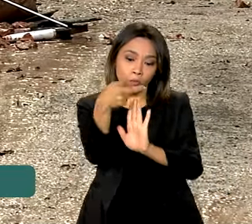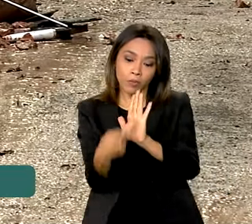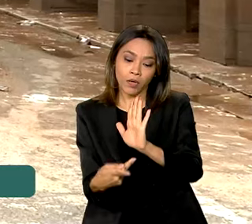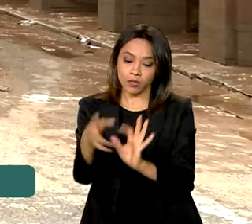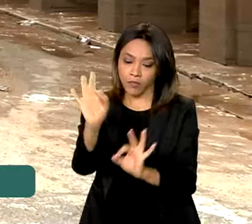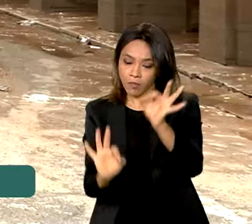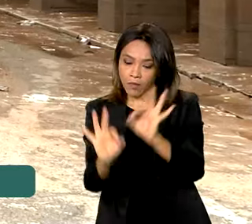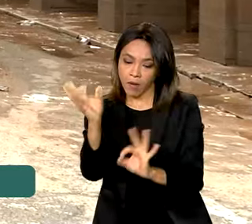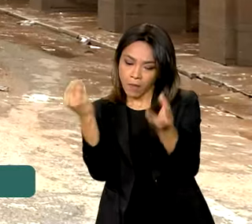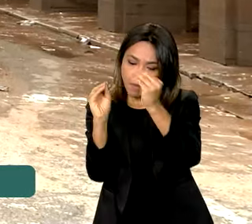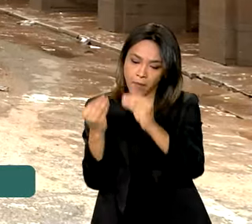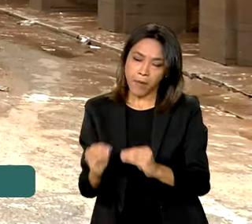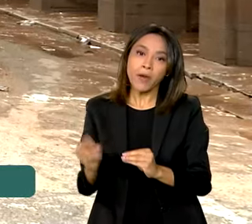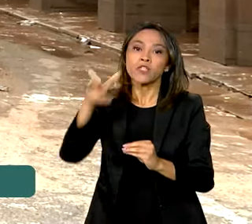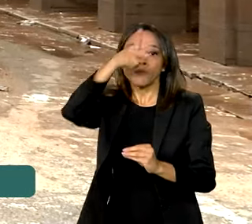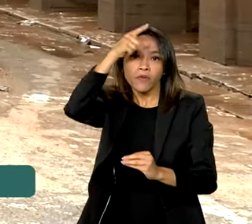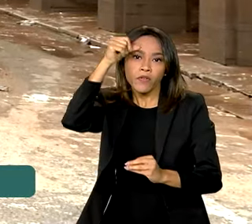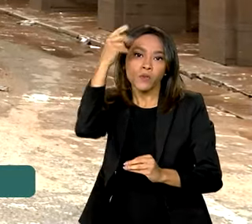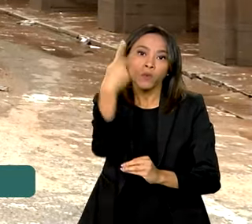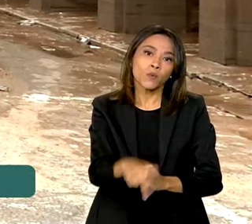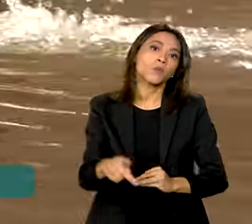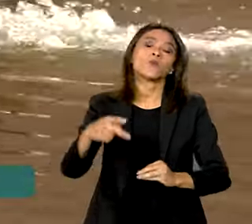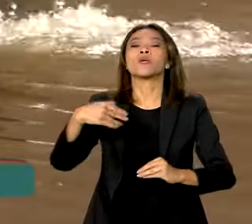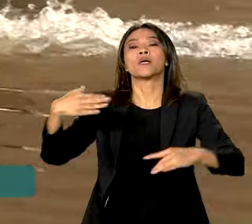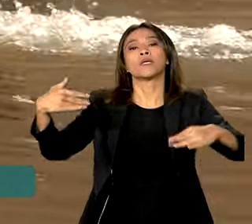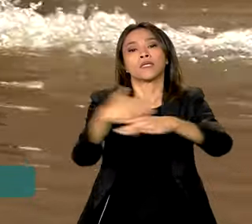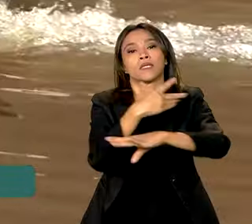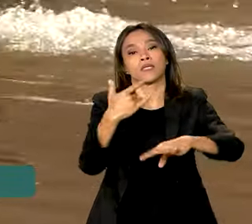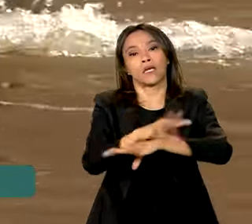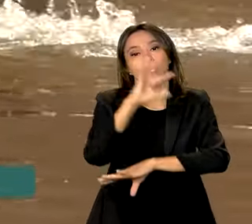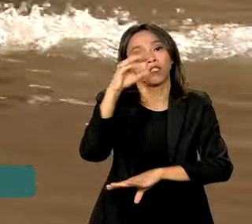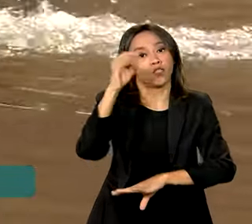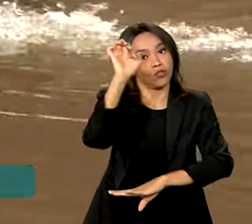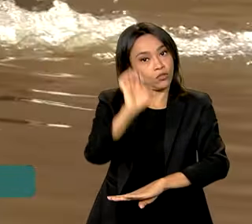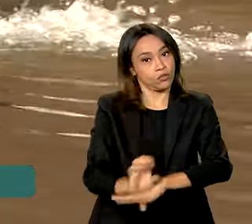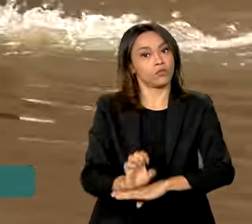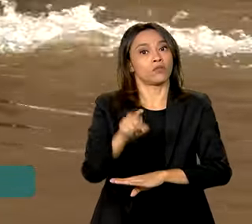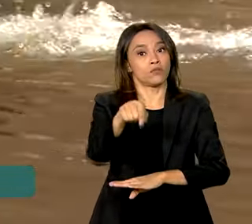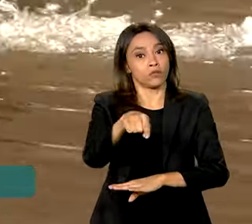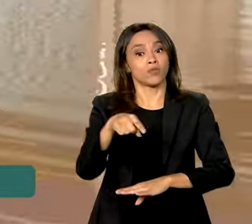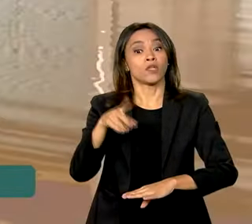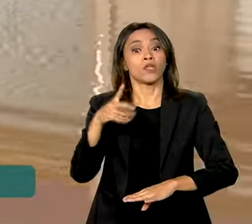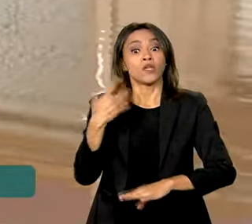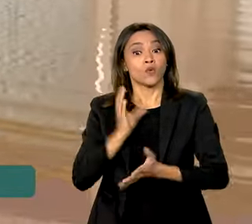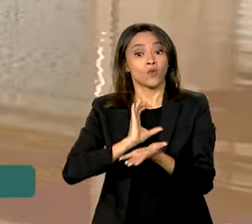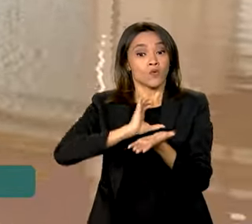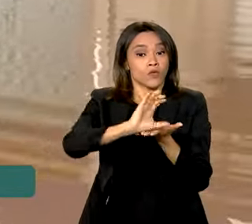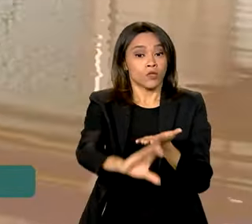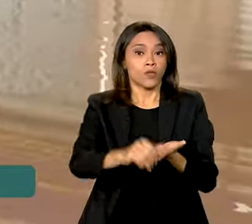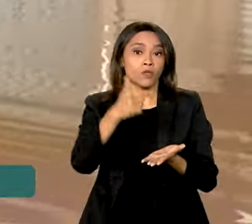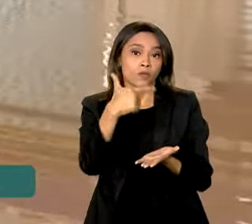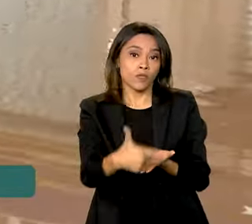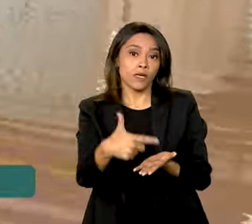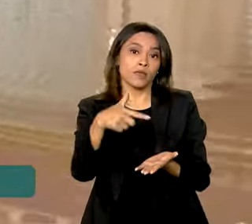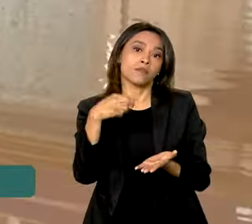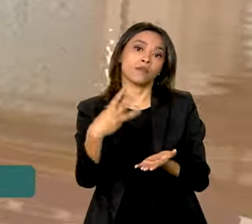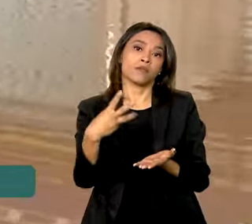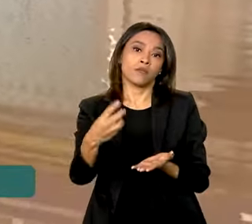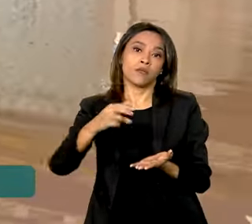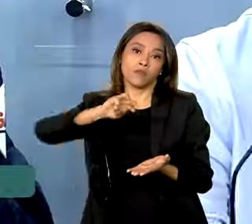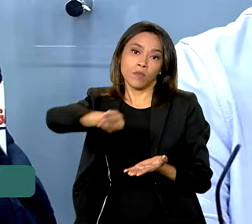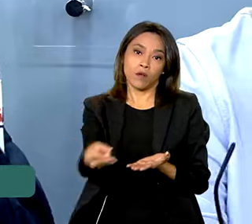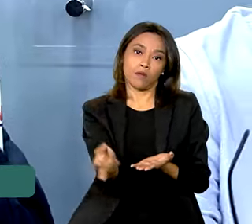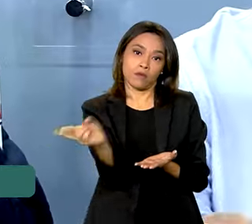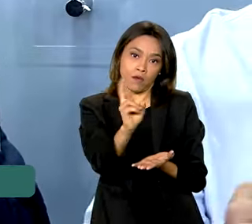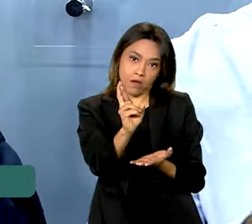trabalho de prefeituras gaúchas, com investimentos de 233 milhões de reais.